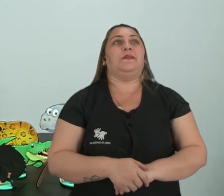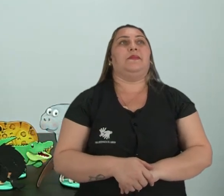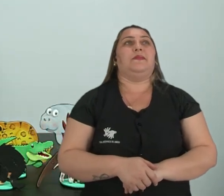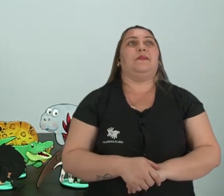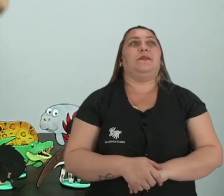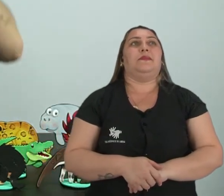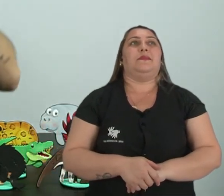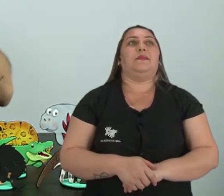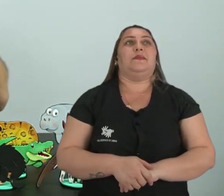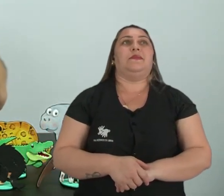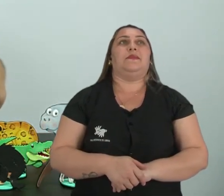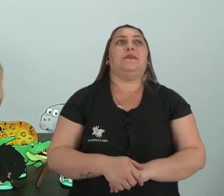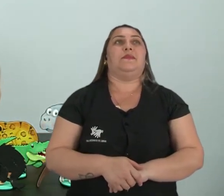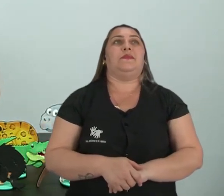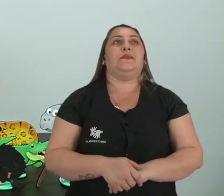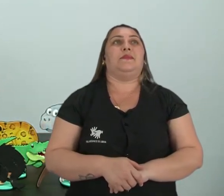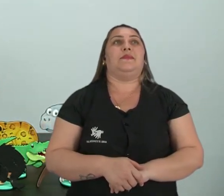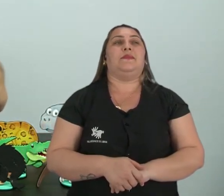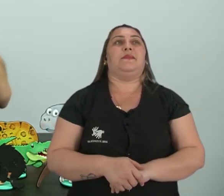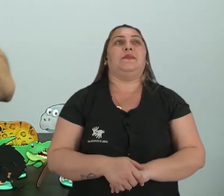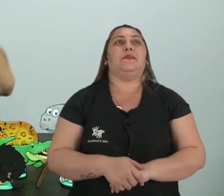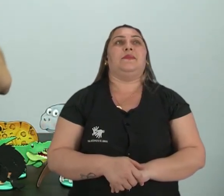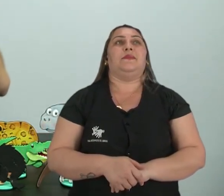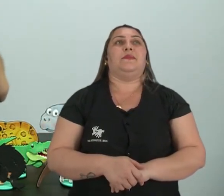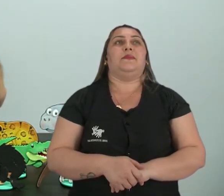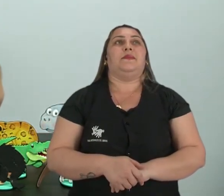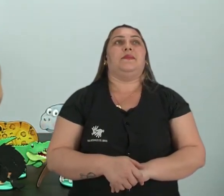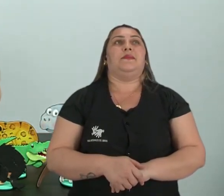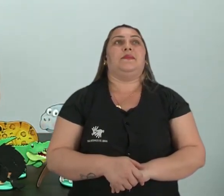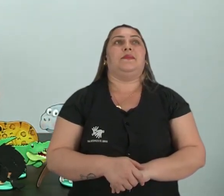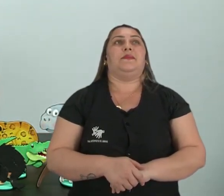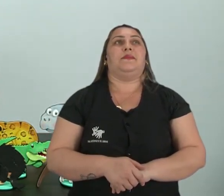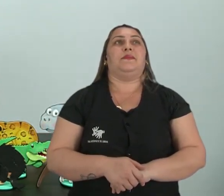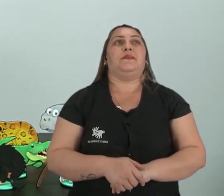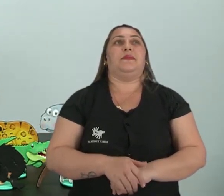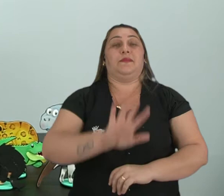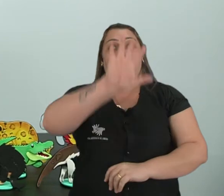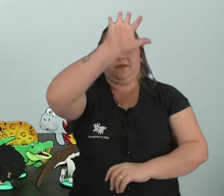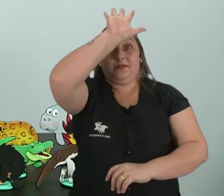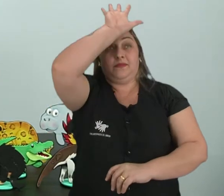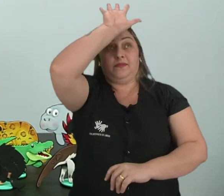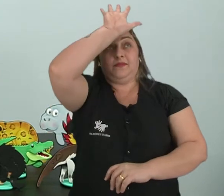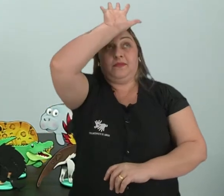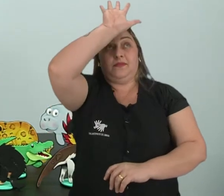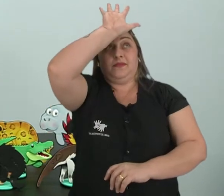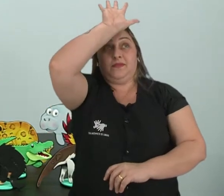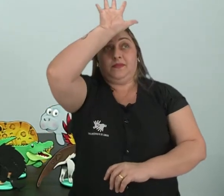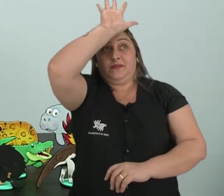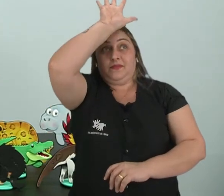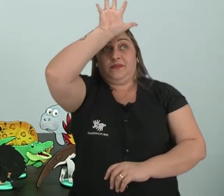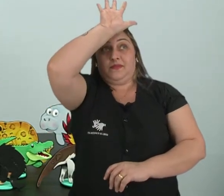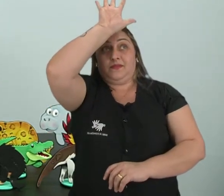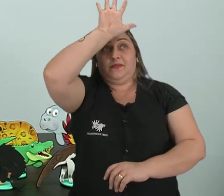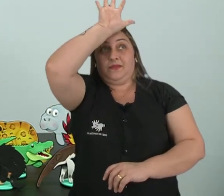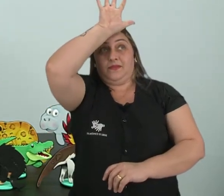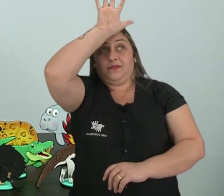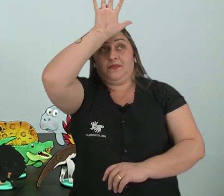Esse aqui, ó, é o... É o viado, ok? Ele é o quê?